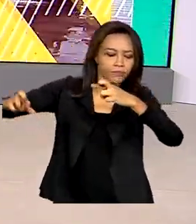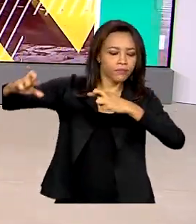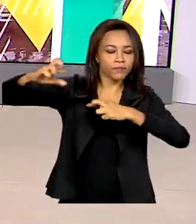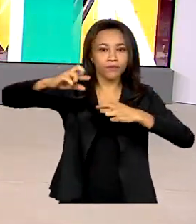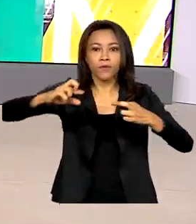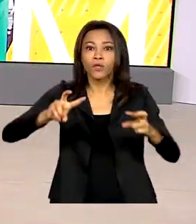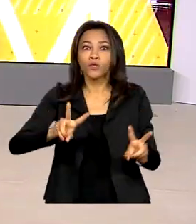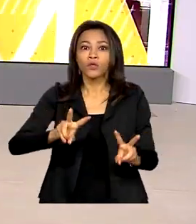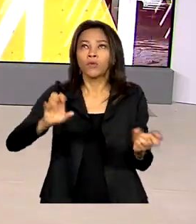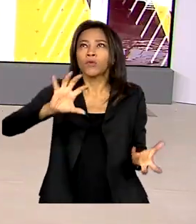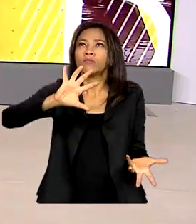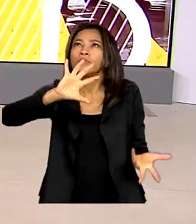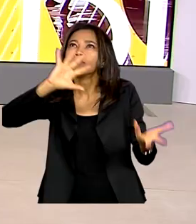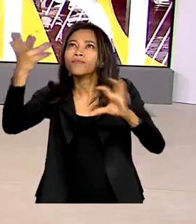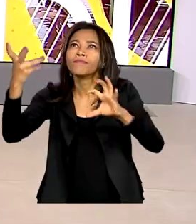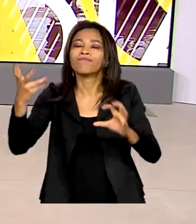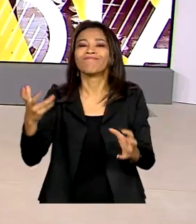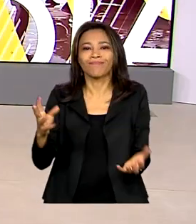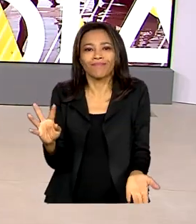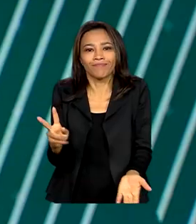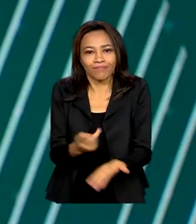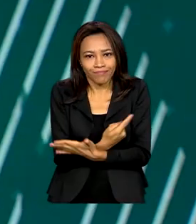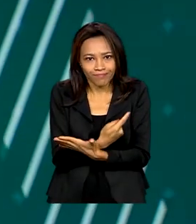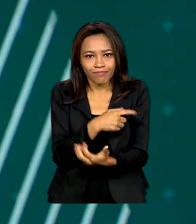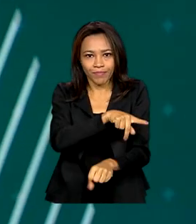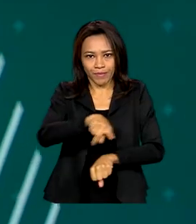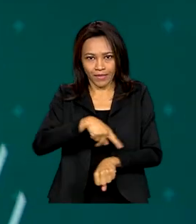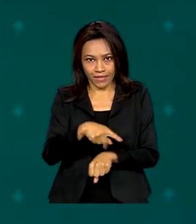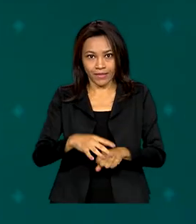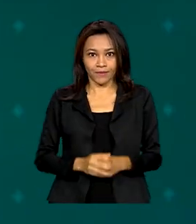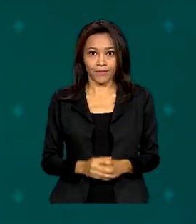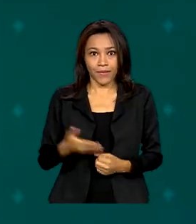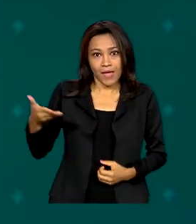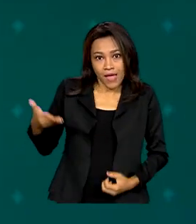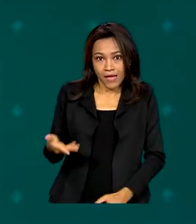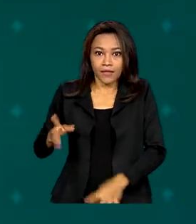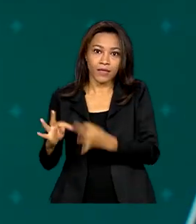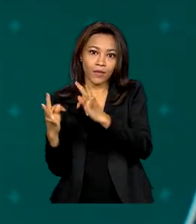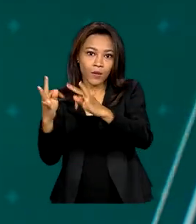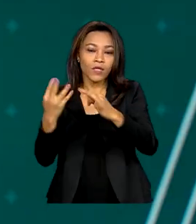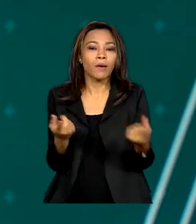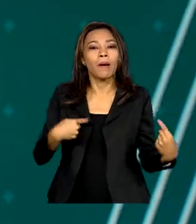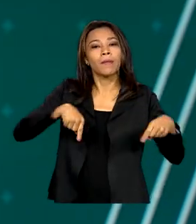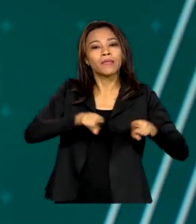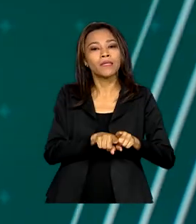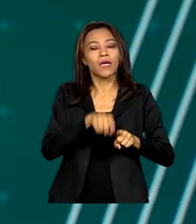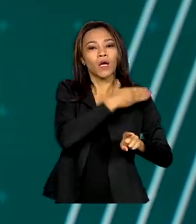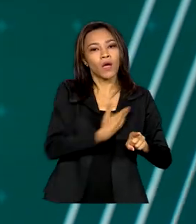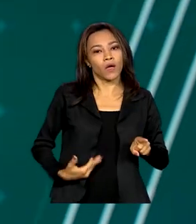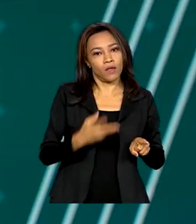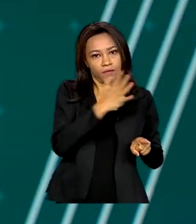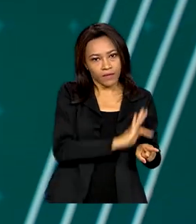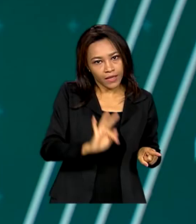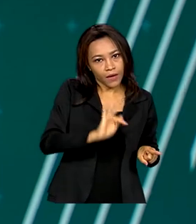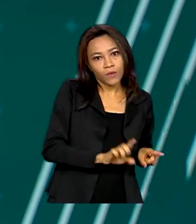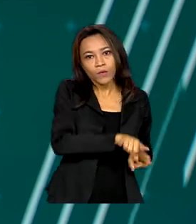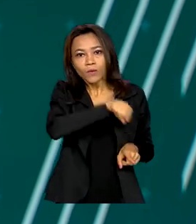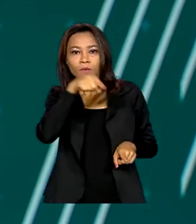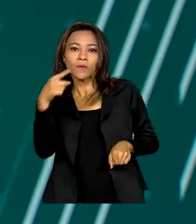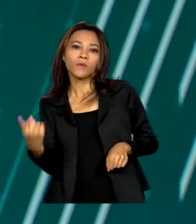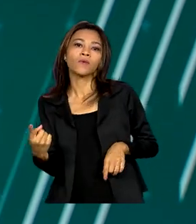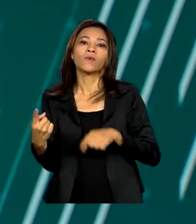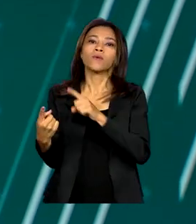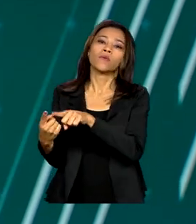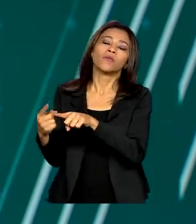e aos eventos climáticos extremos no país. A ferramenta faz parte de uma parceria entre o governo federal e uma gigante do